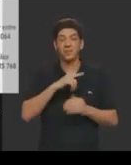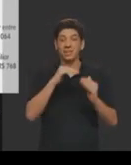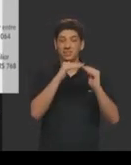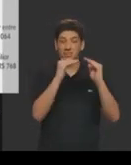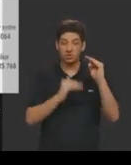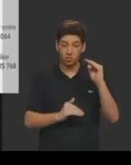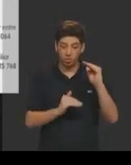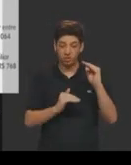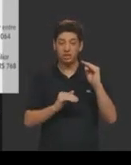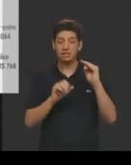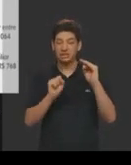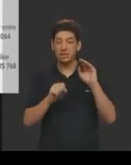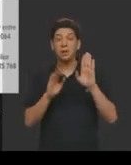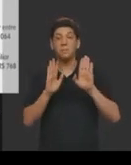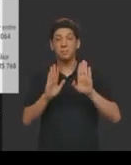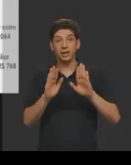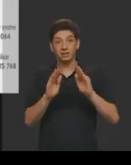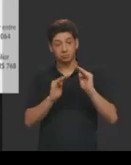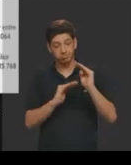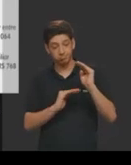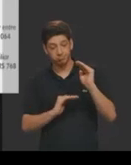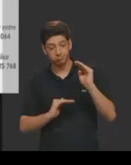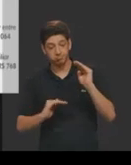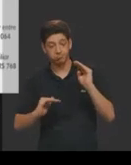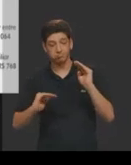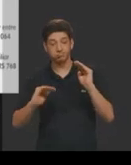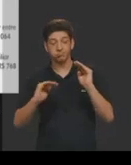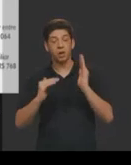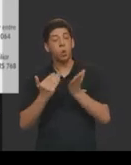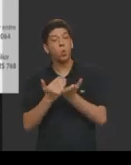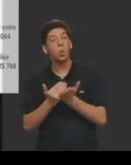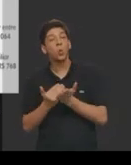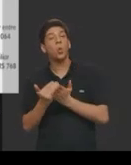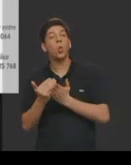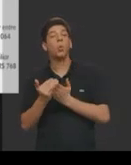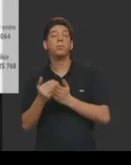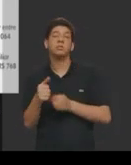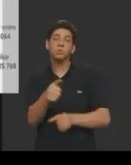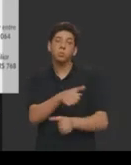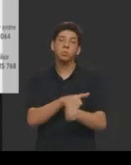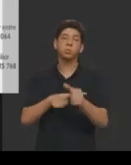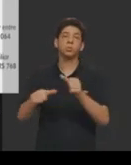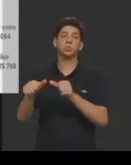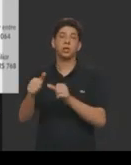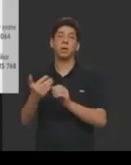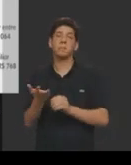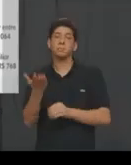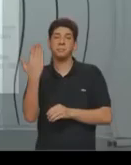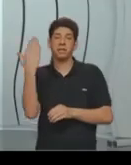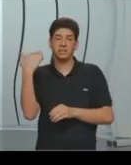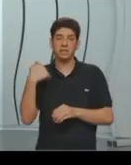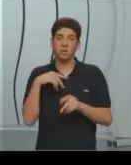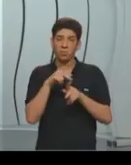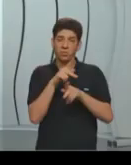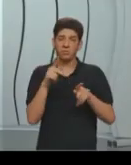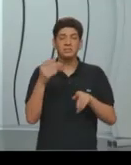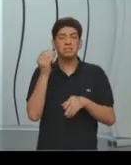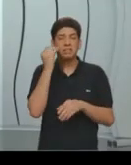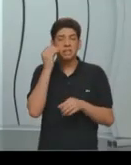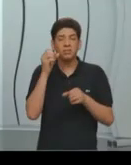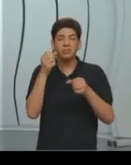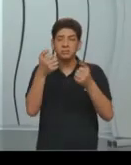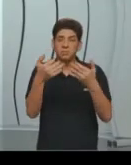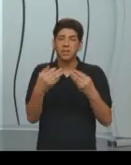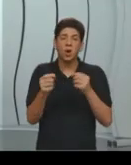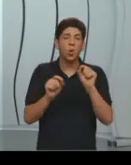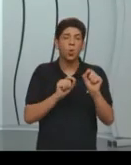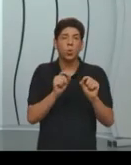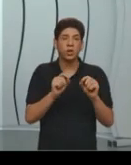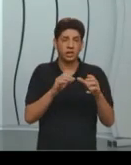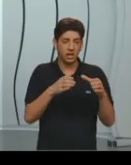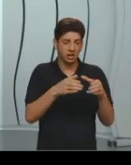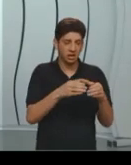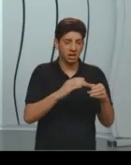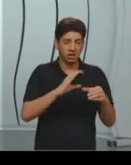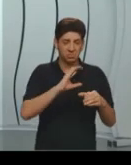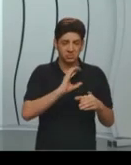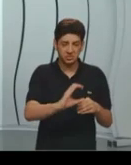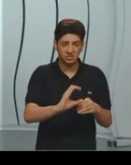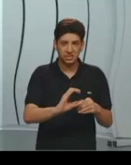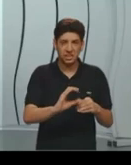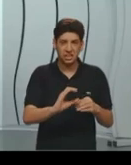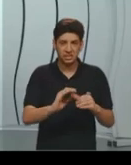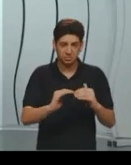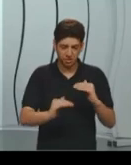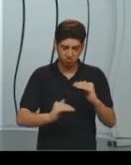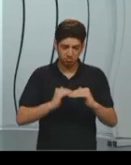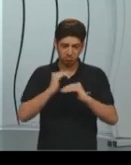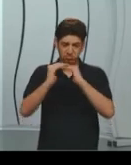teve mudanças, no meu passado, assim como professor, eu ficava tentando explicar o que é a classe C e o que era a ascensão da classe C, há uns